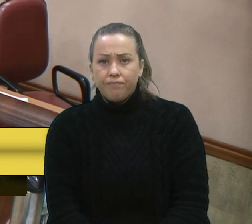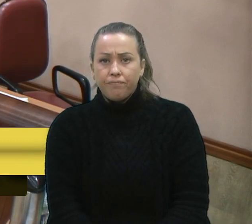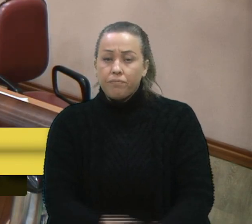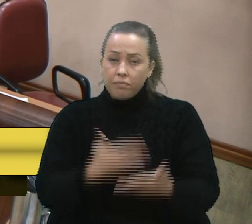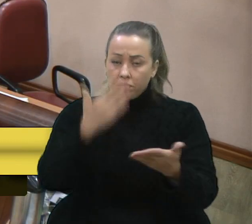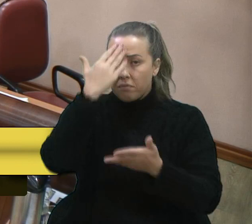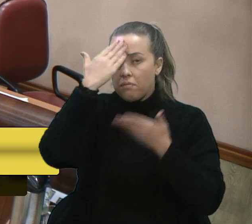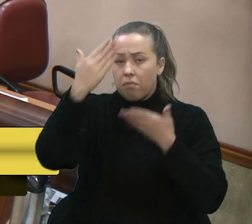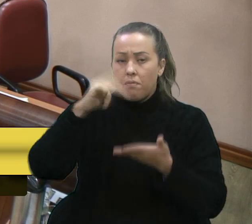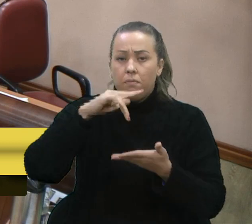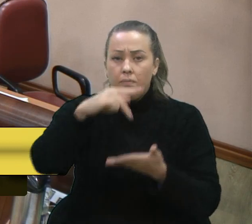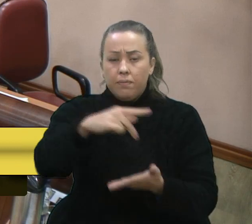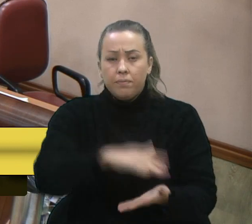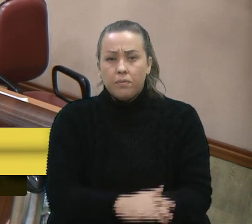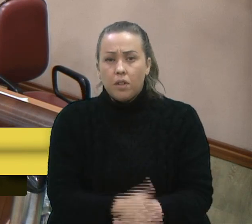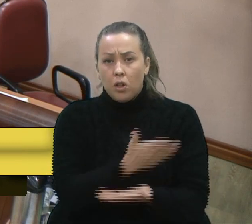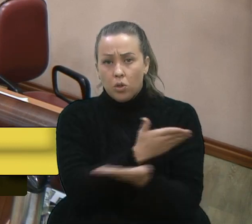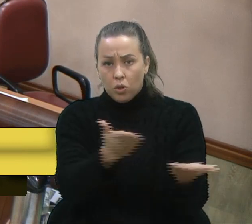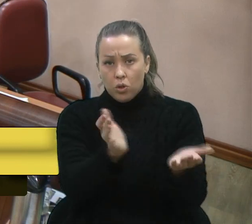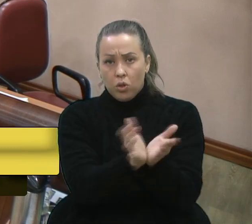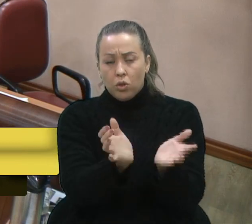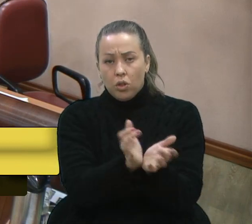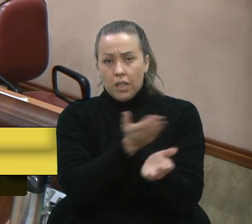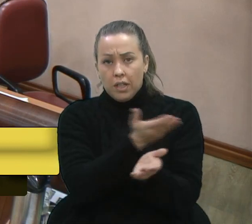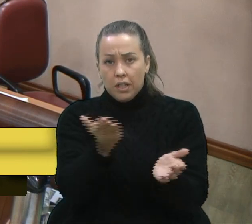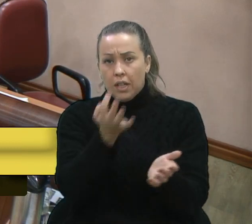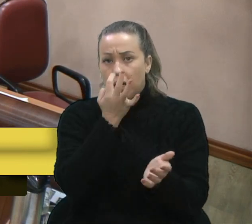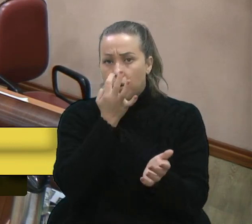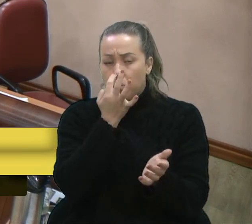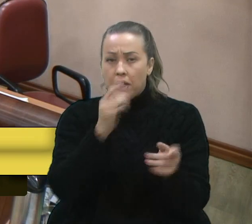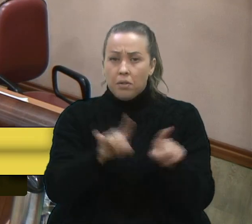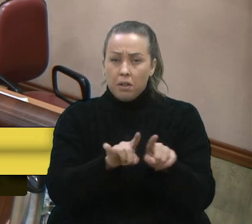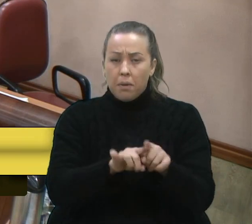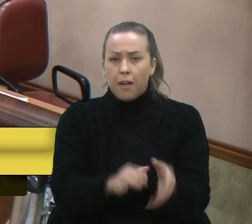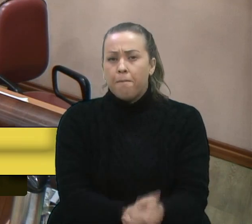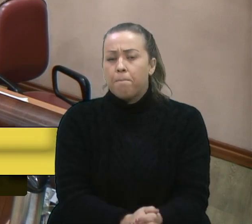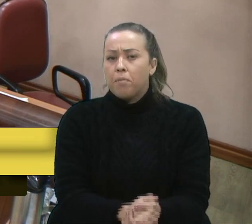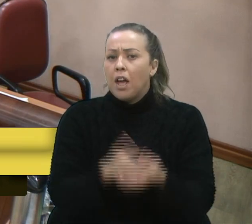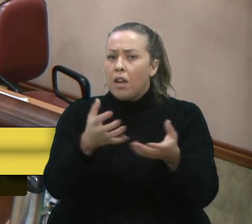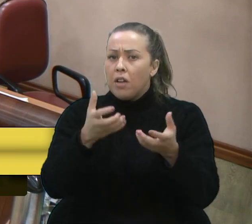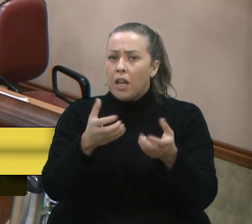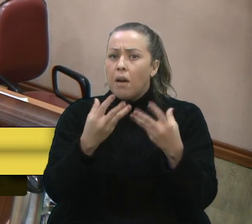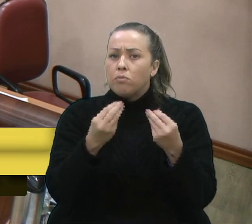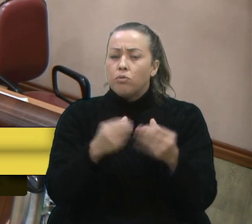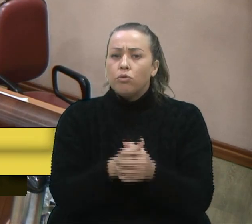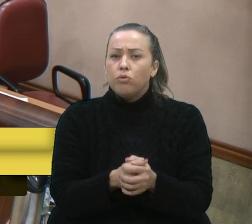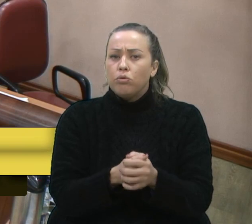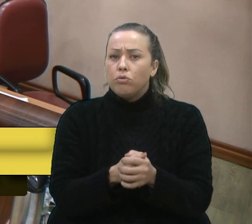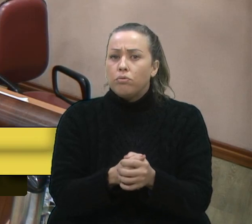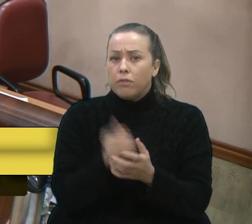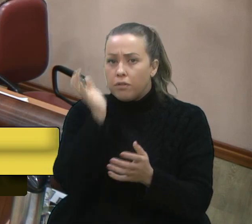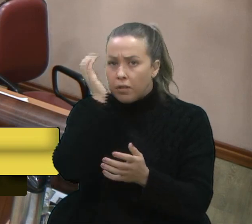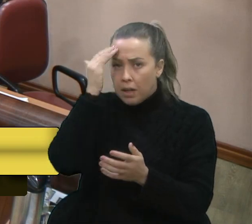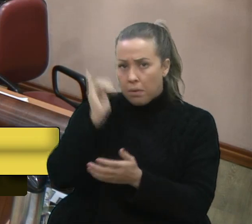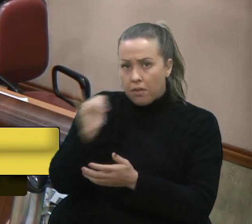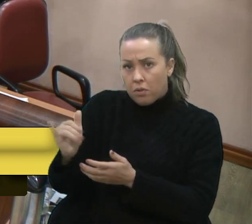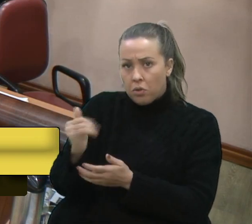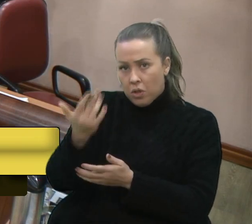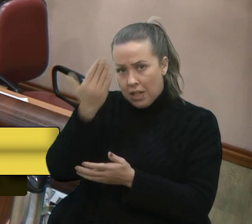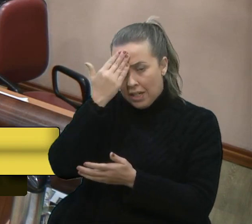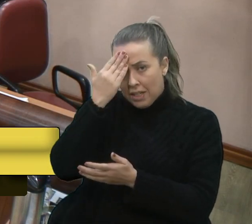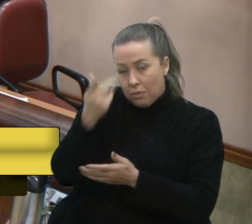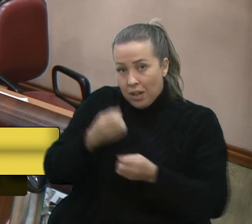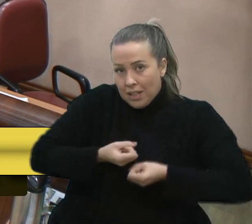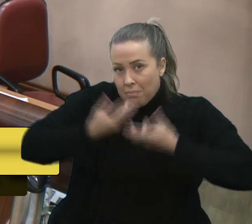Obrigada, senhor presidente, nobres colegas, quem está nos acompanhando também. Eu gostaria muito, vereador Felipe, o senhor sabe que o senhor é muito uma